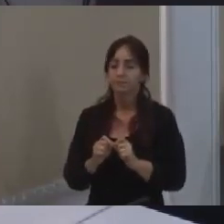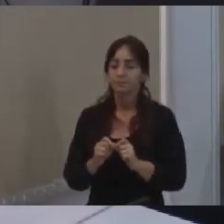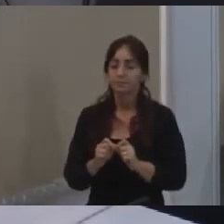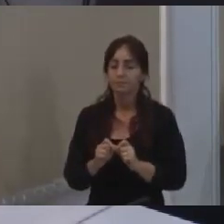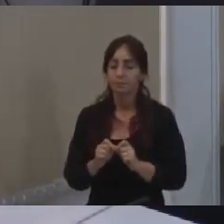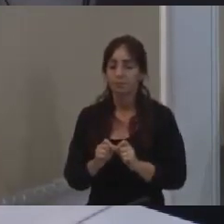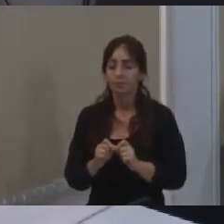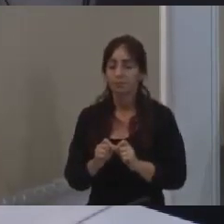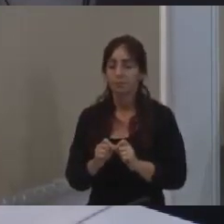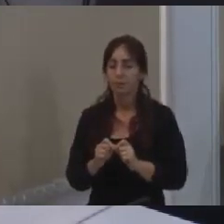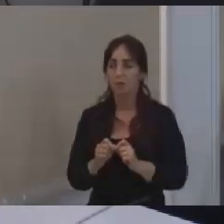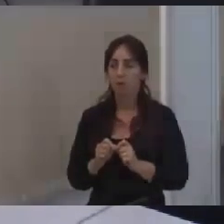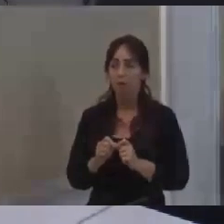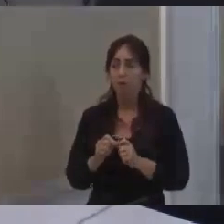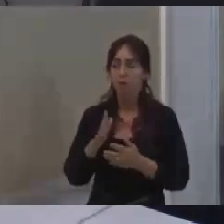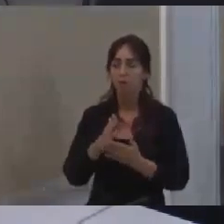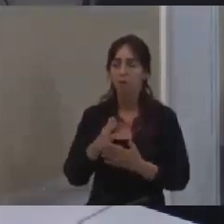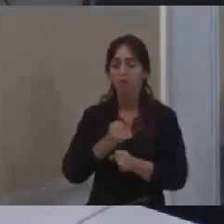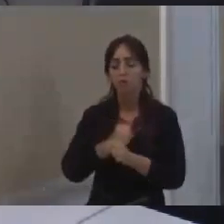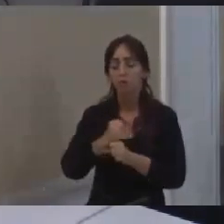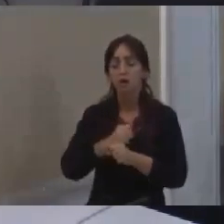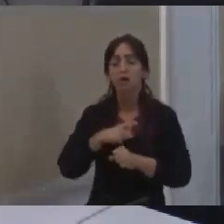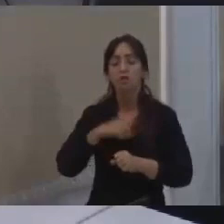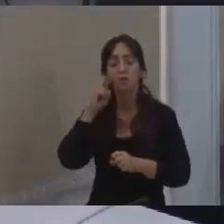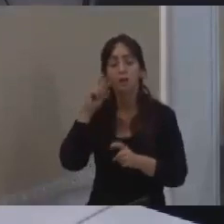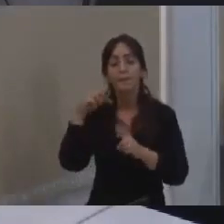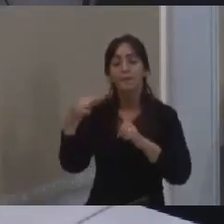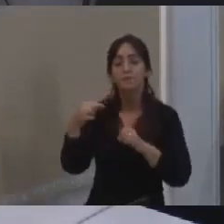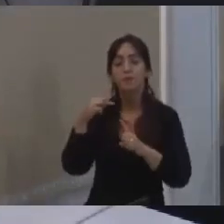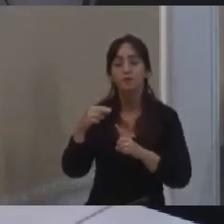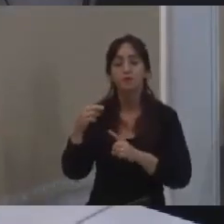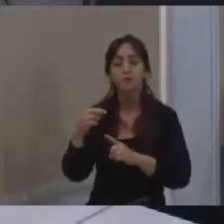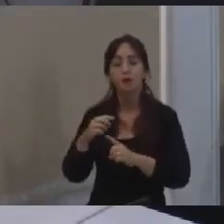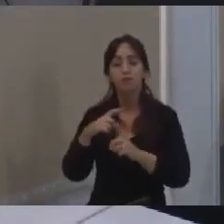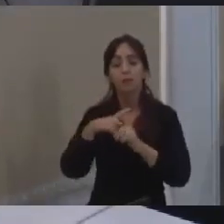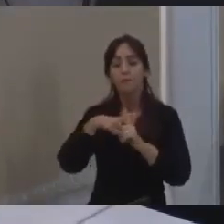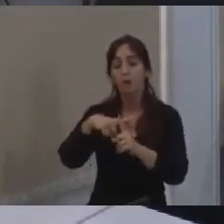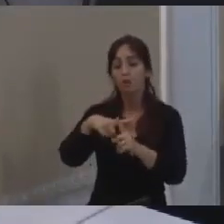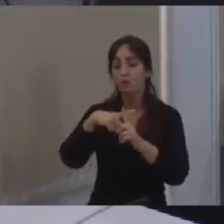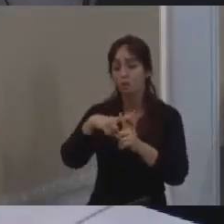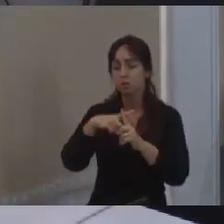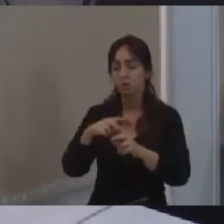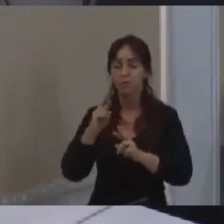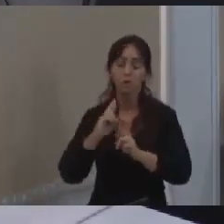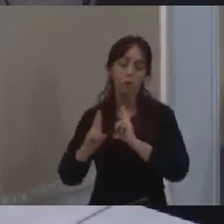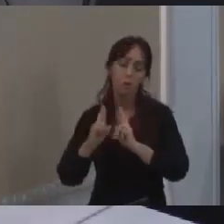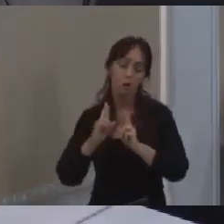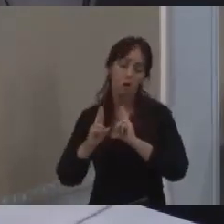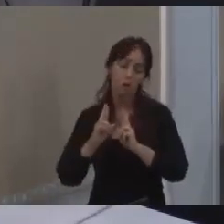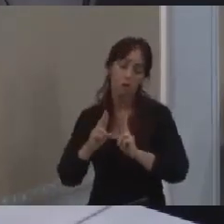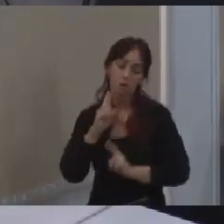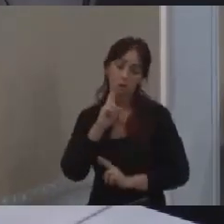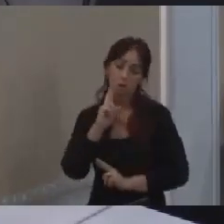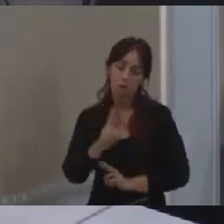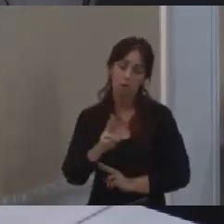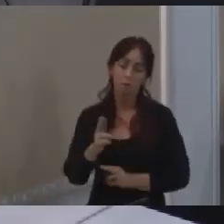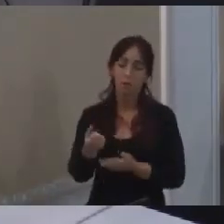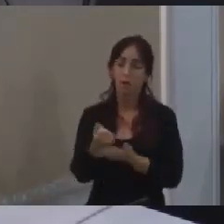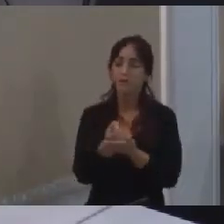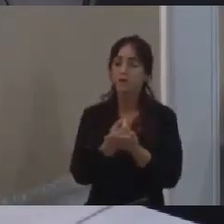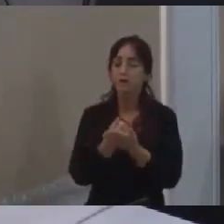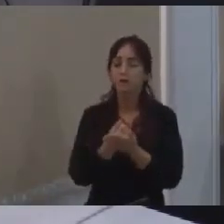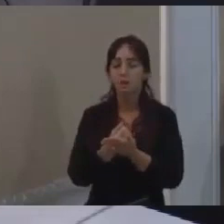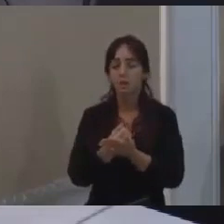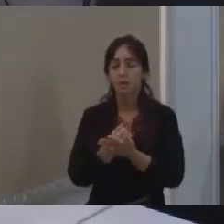terços do ano, a gente tinha uma perspectiva positiva com relação aos resultados financeiros da